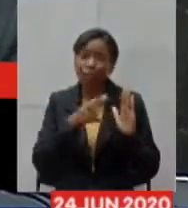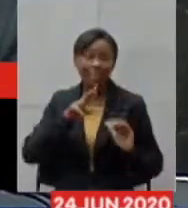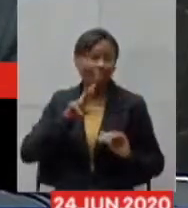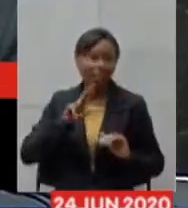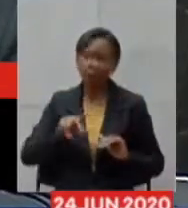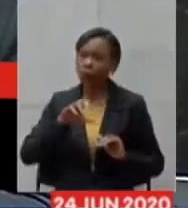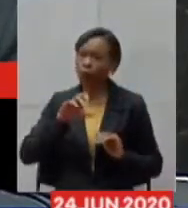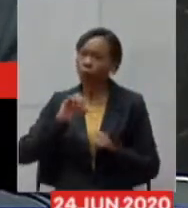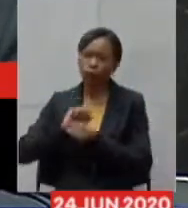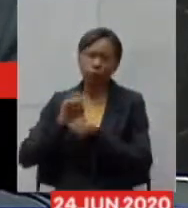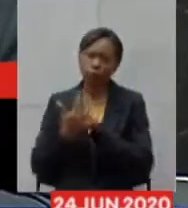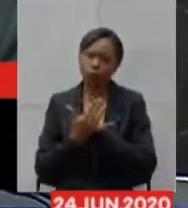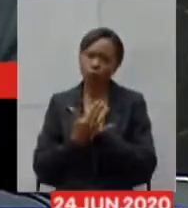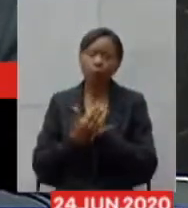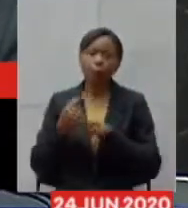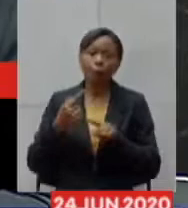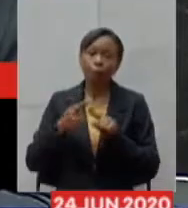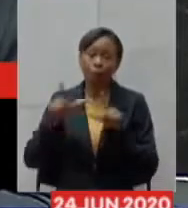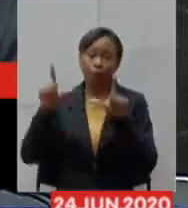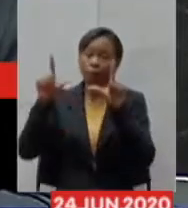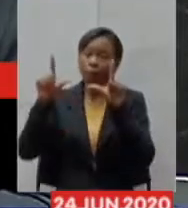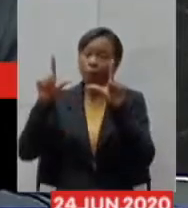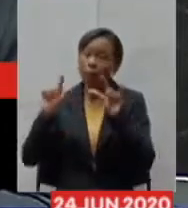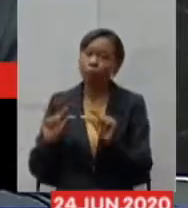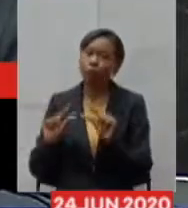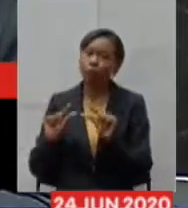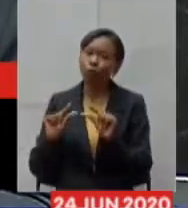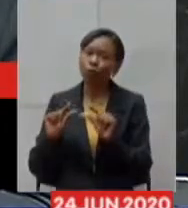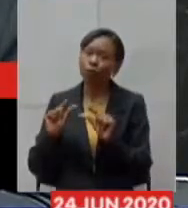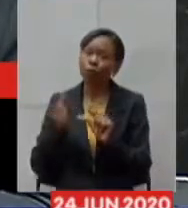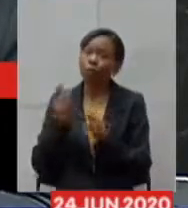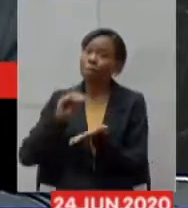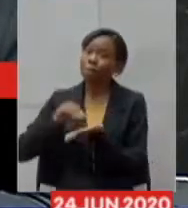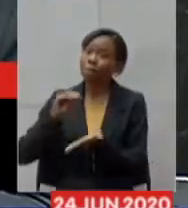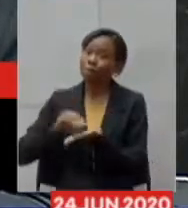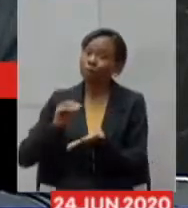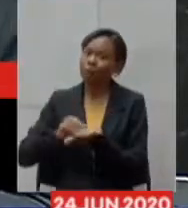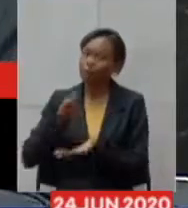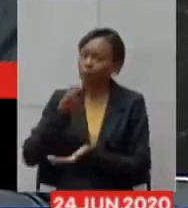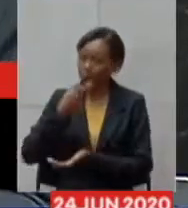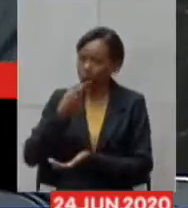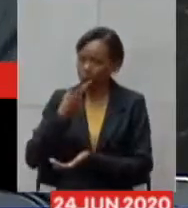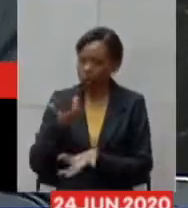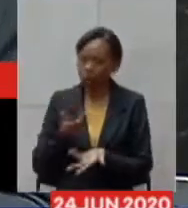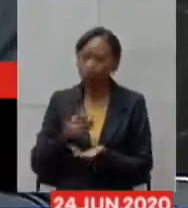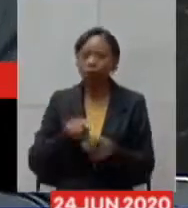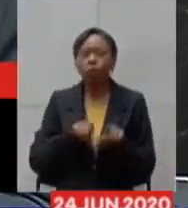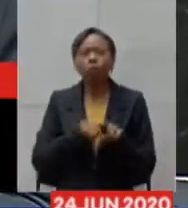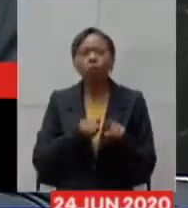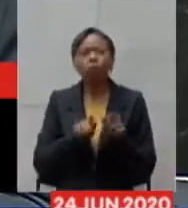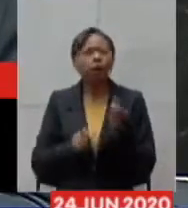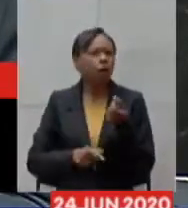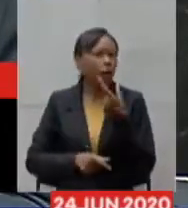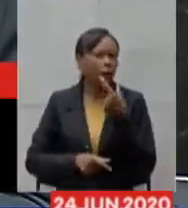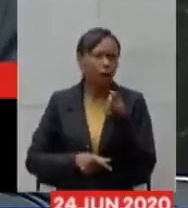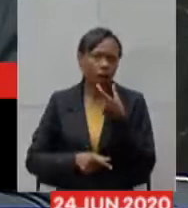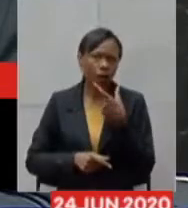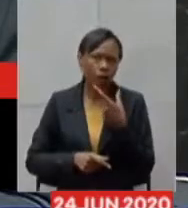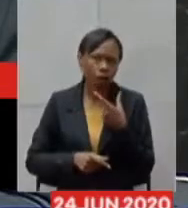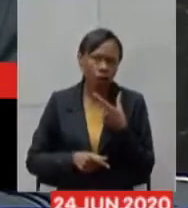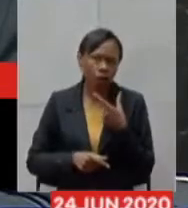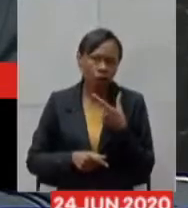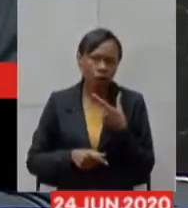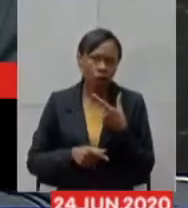de desabastecimento em relação ao questionamento do deputado doutor Gleico